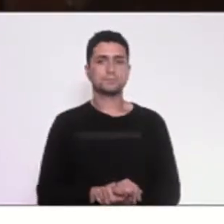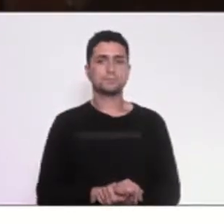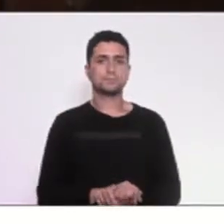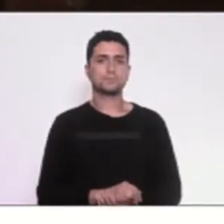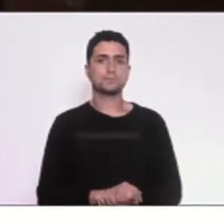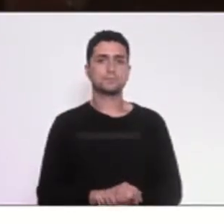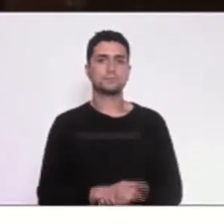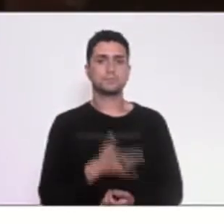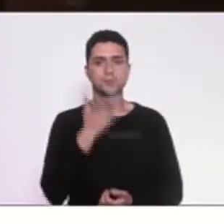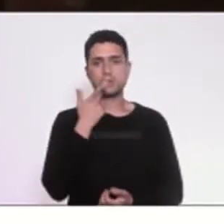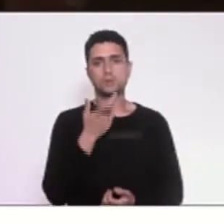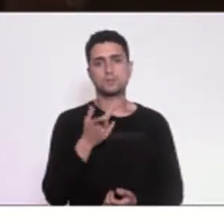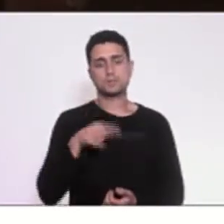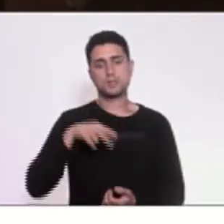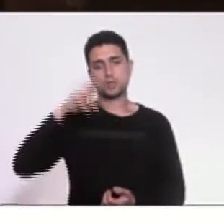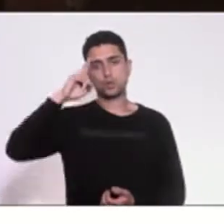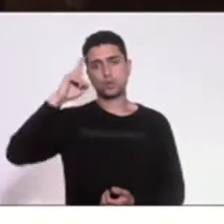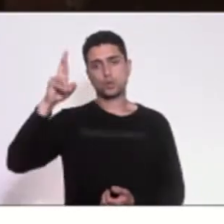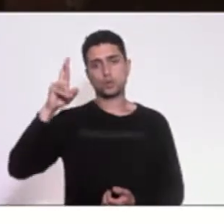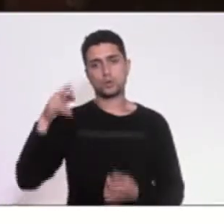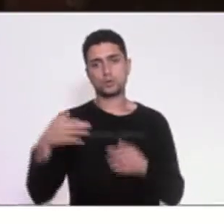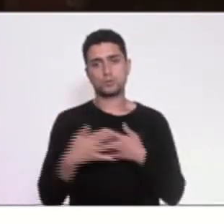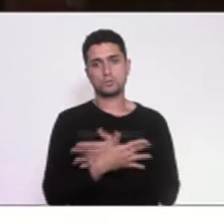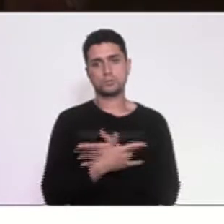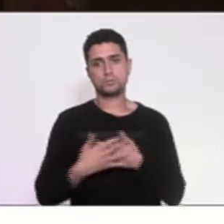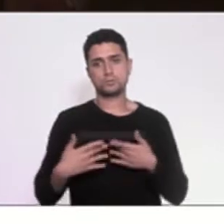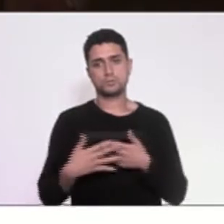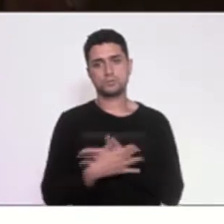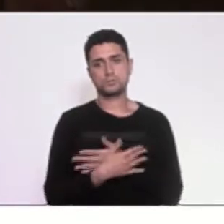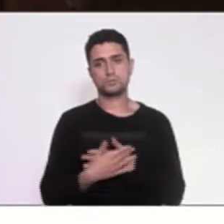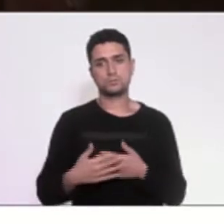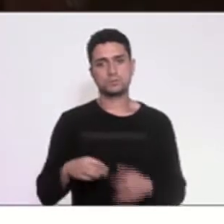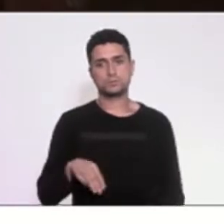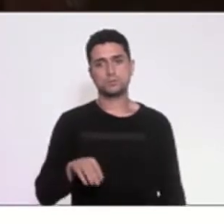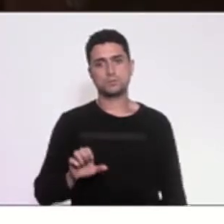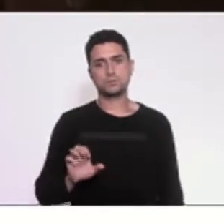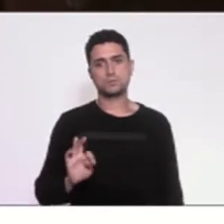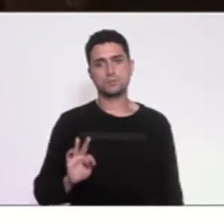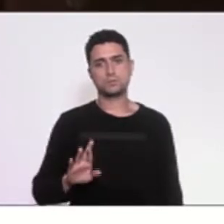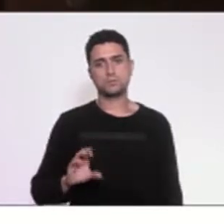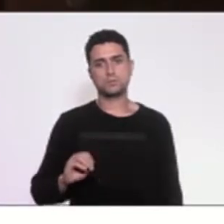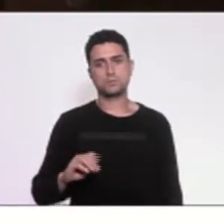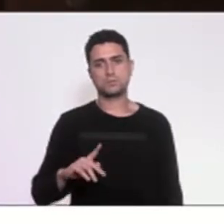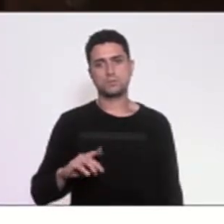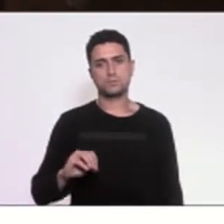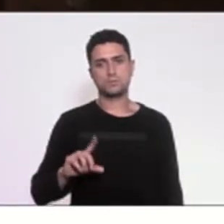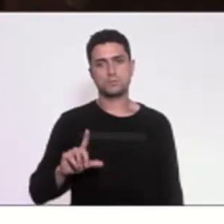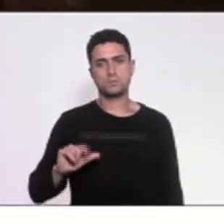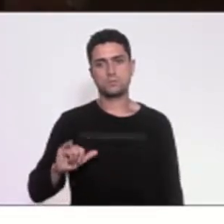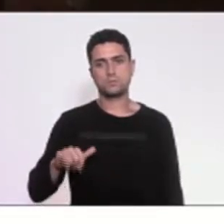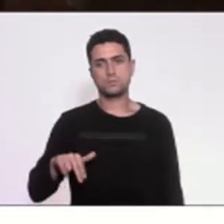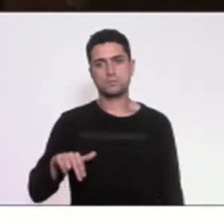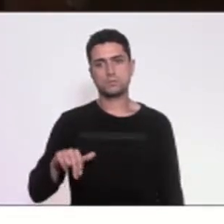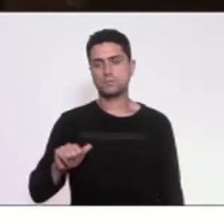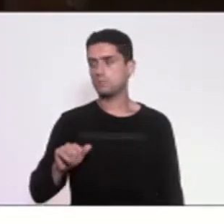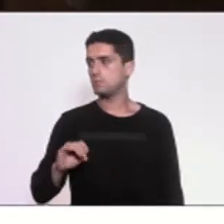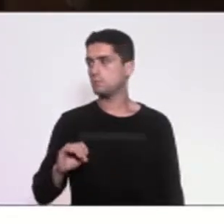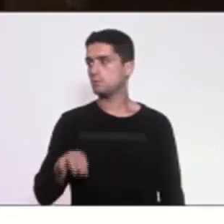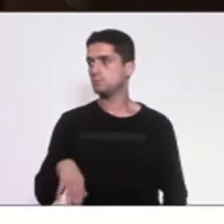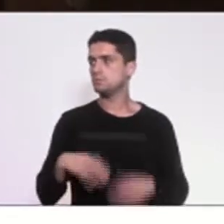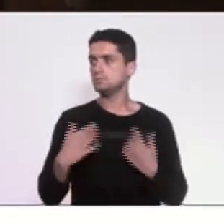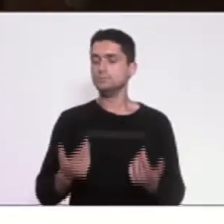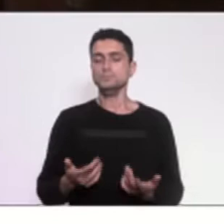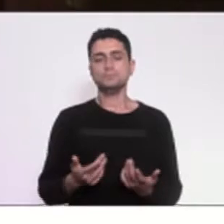dono da região metropolitana, dono e numa reunião do Conselho Deliberativo na semana passada,